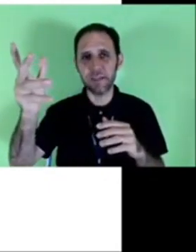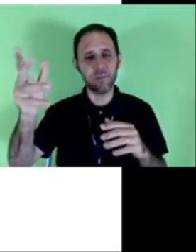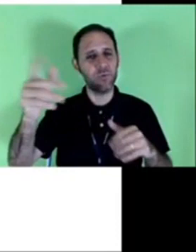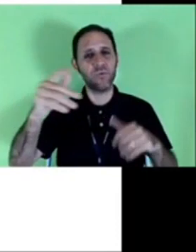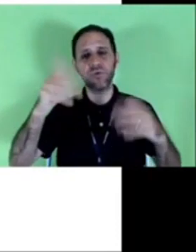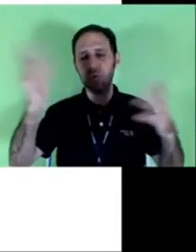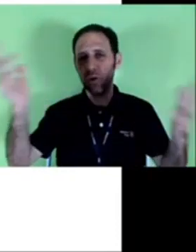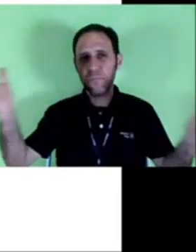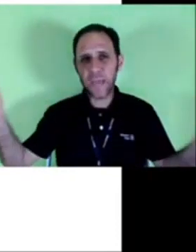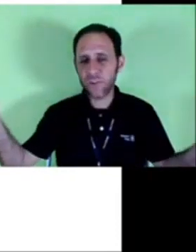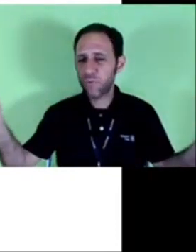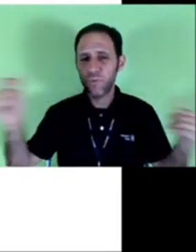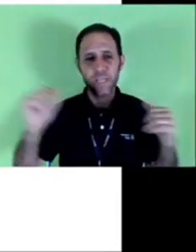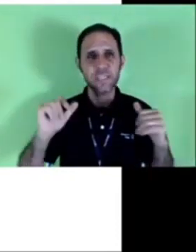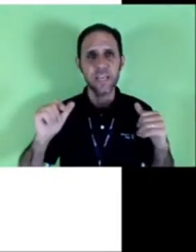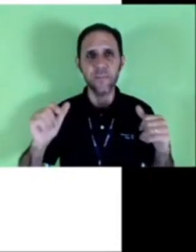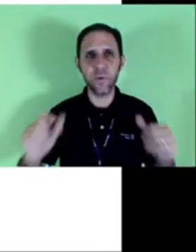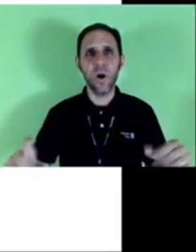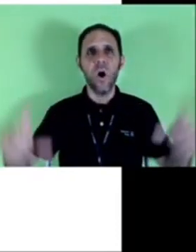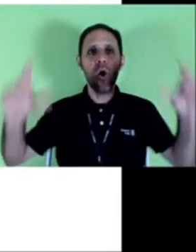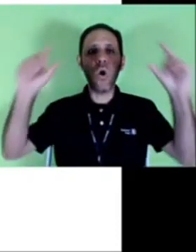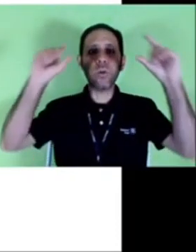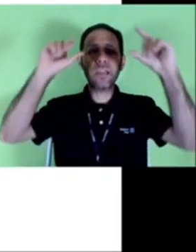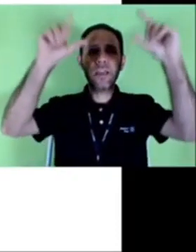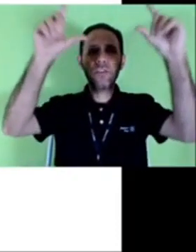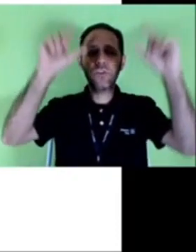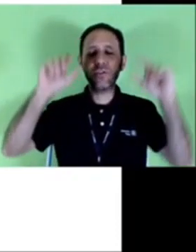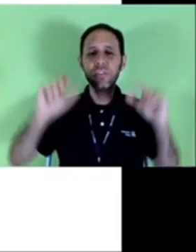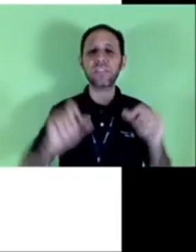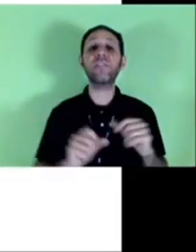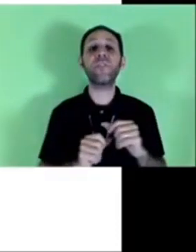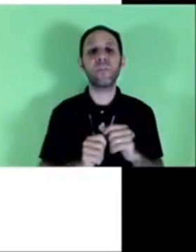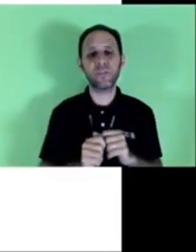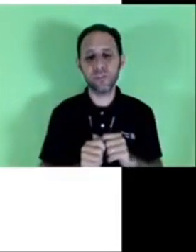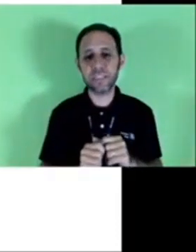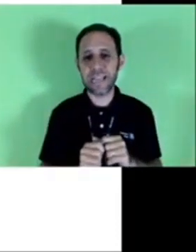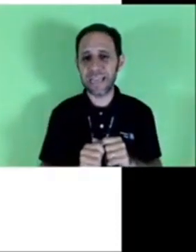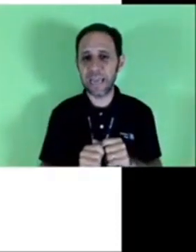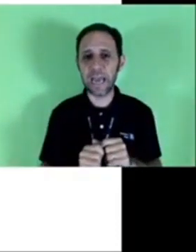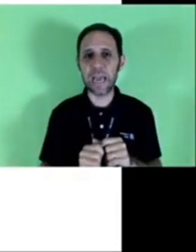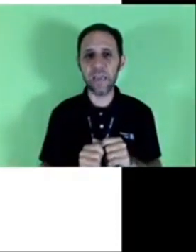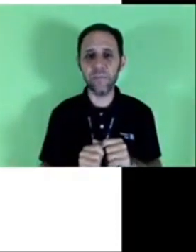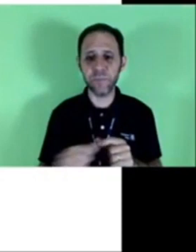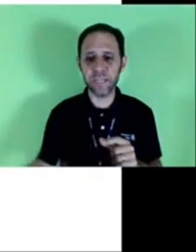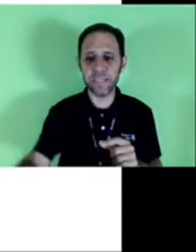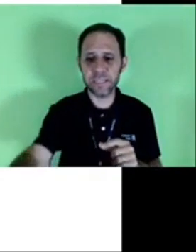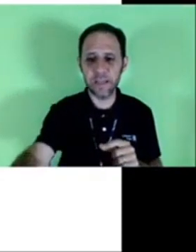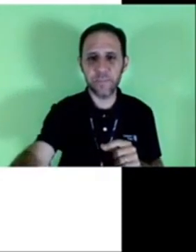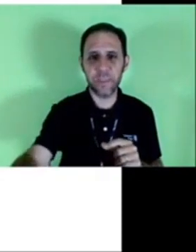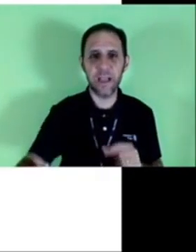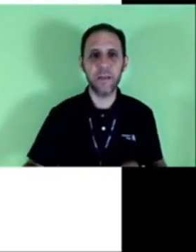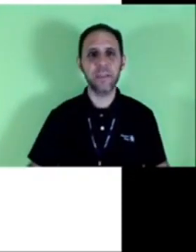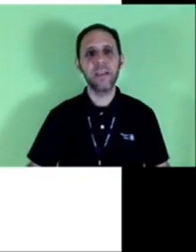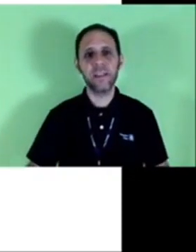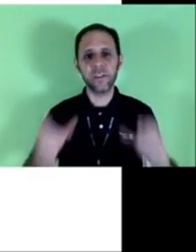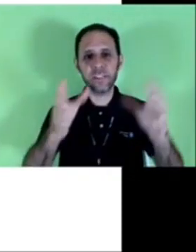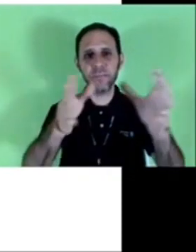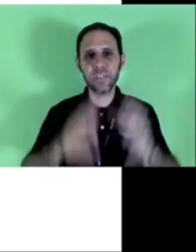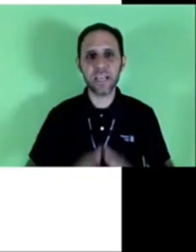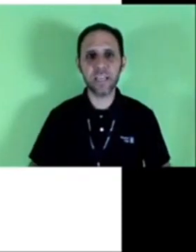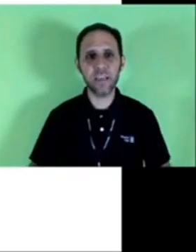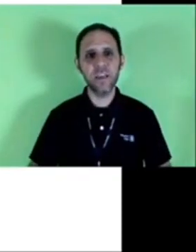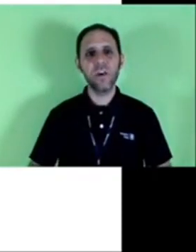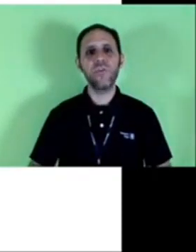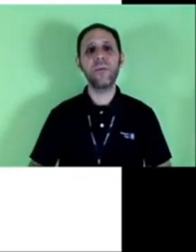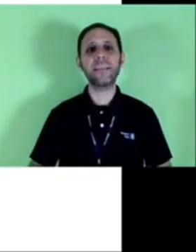empresa do consultório médico por exemplo ou ter todas as informações daquela empresa então